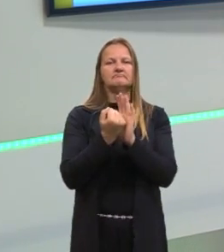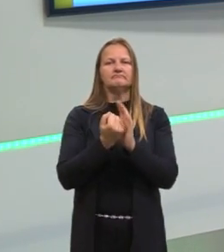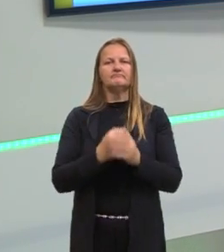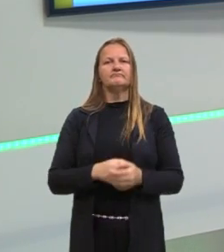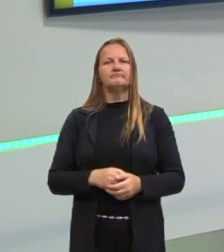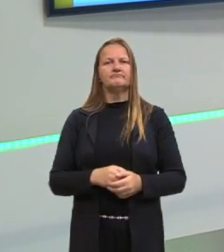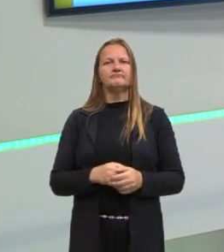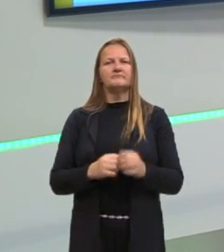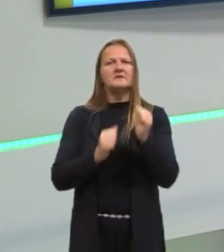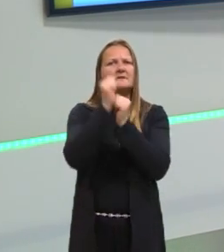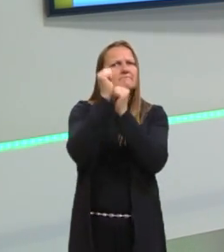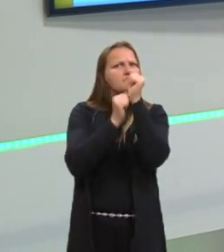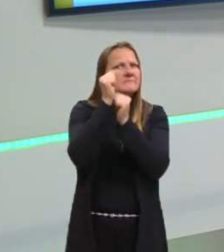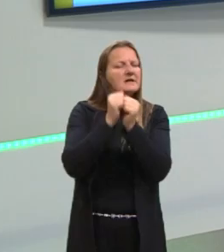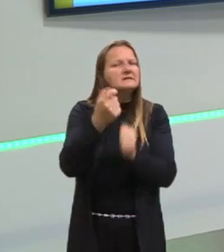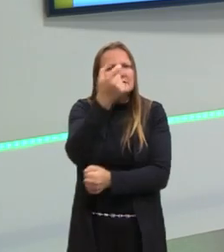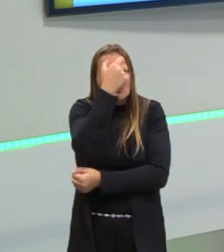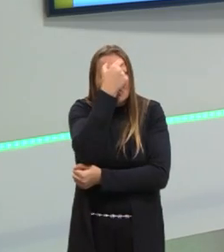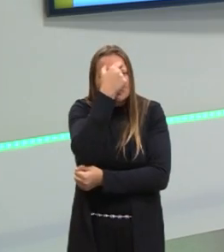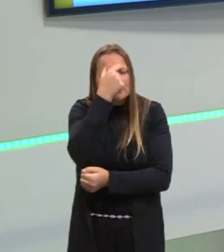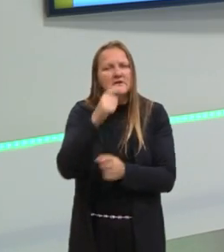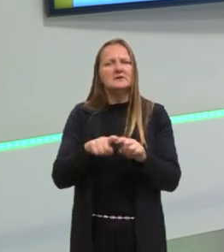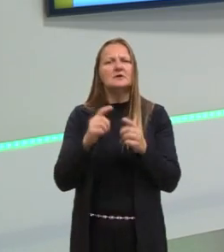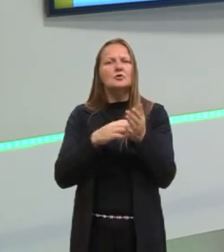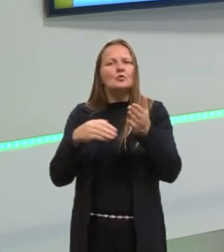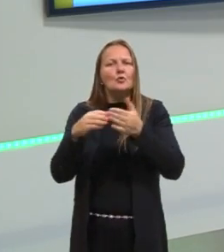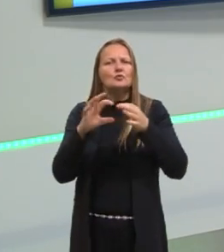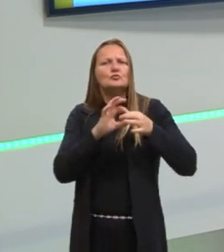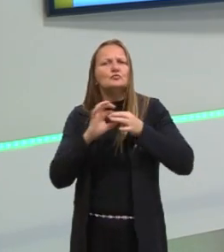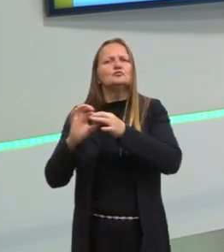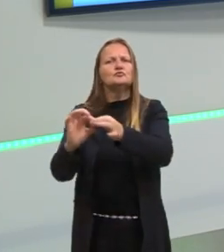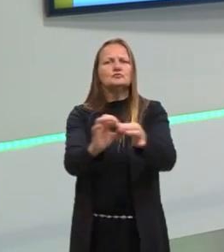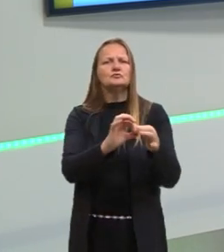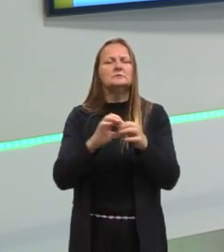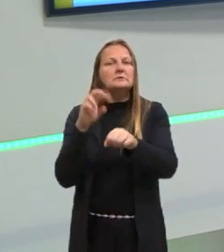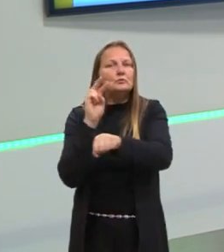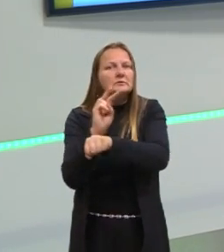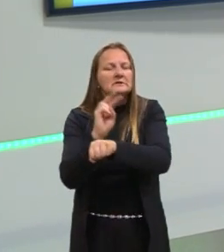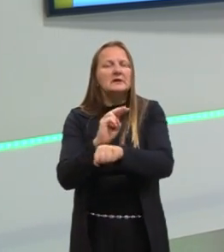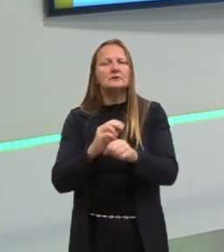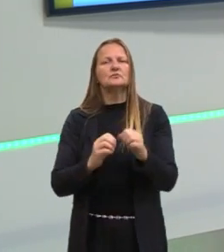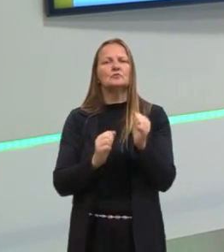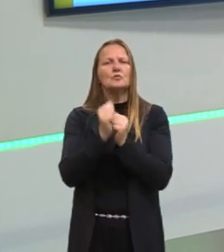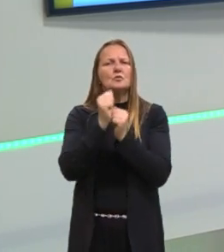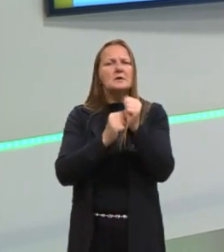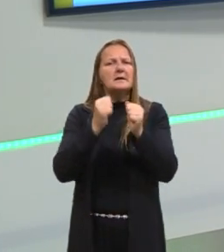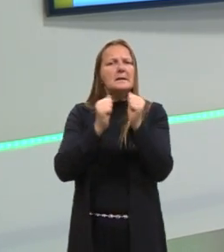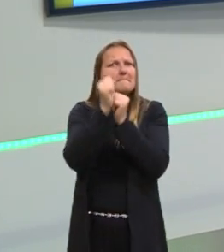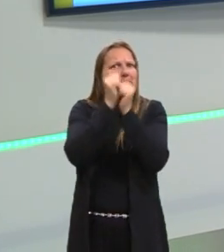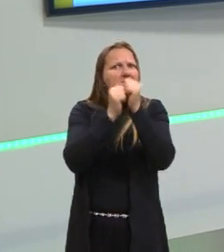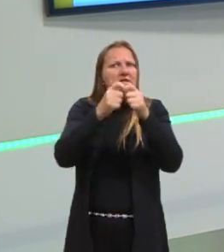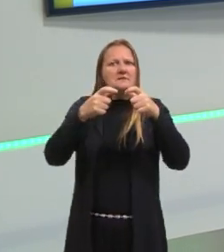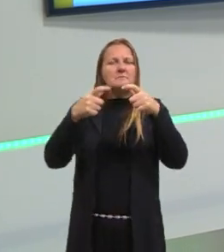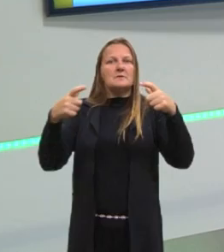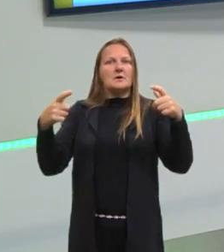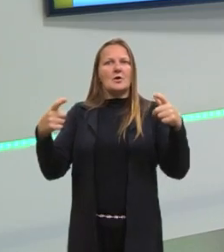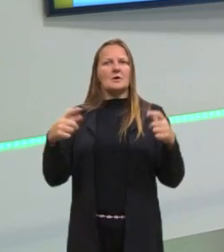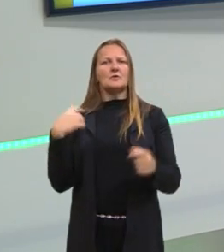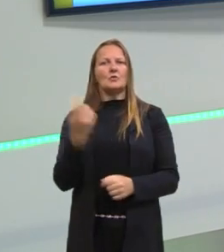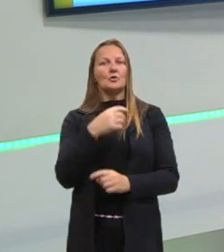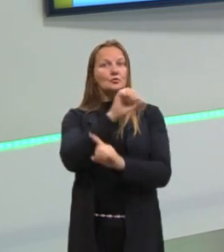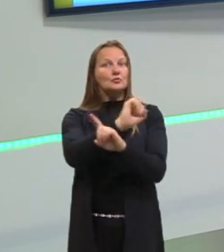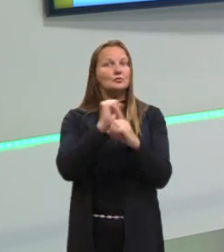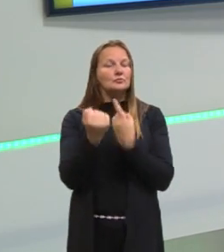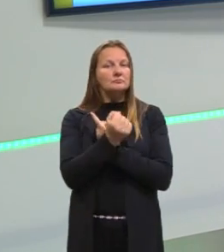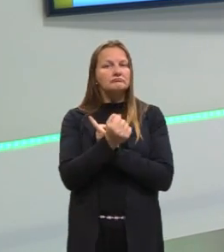Das grandes empresas, todos unidos, tá? Das multinacionais e tudo. É de nós como sociedade